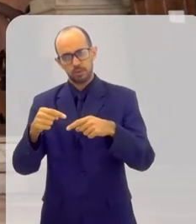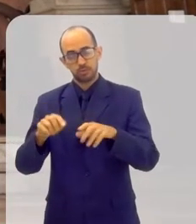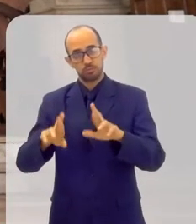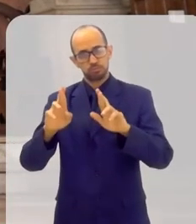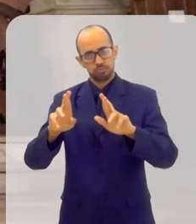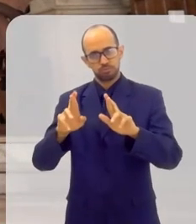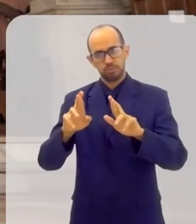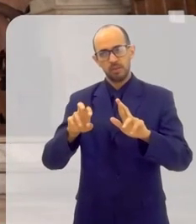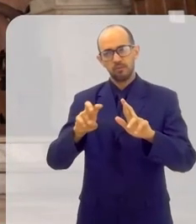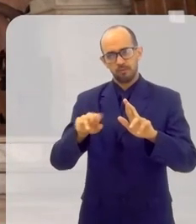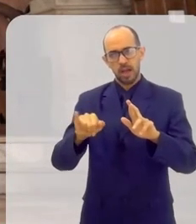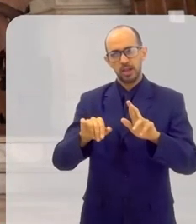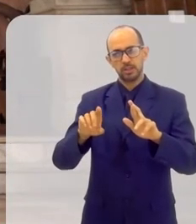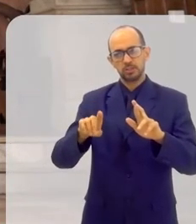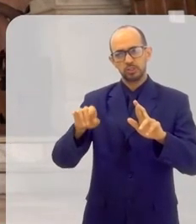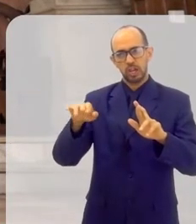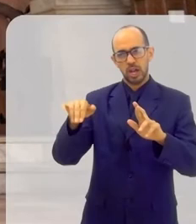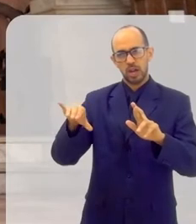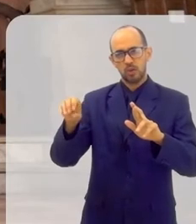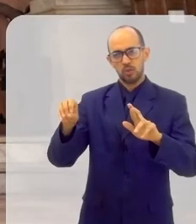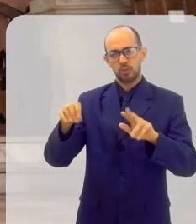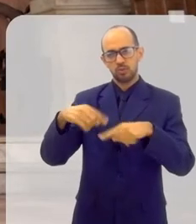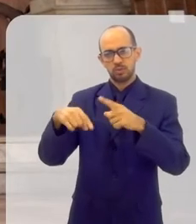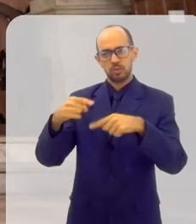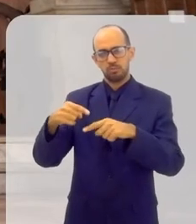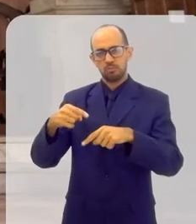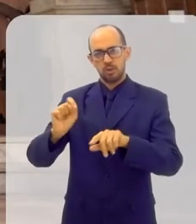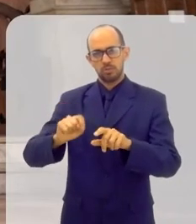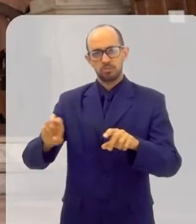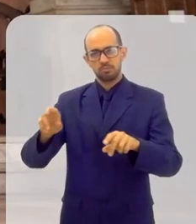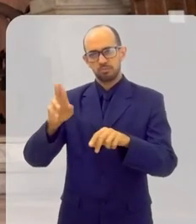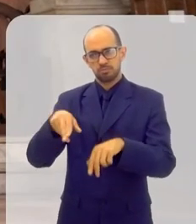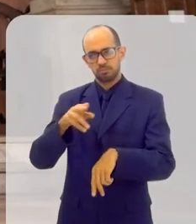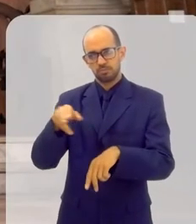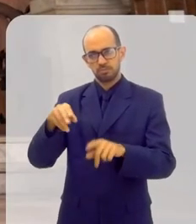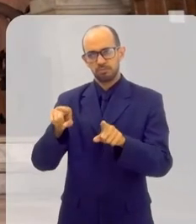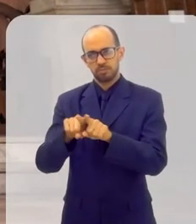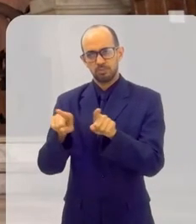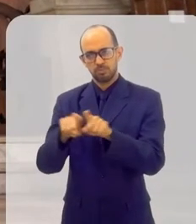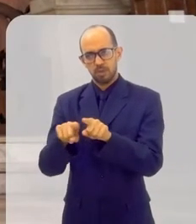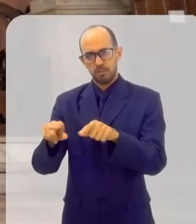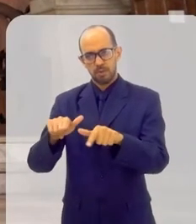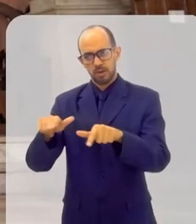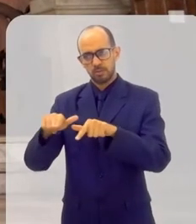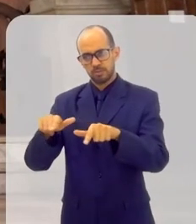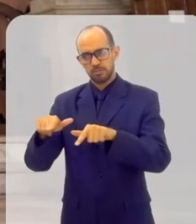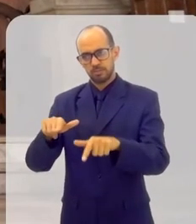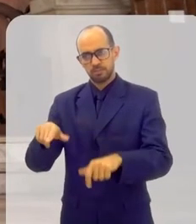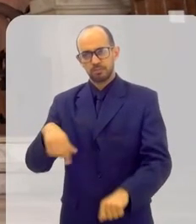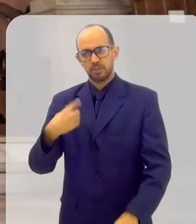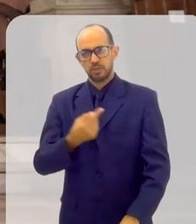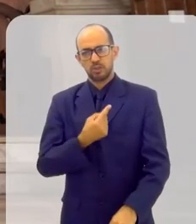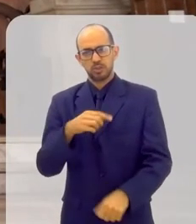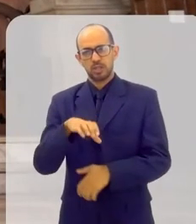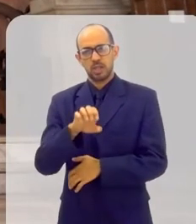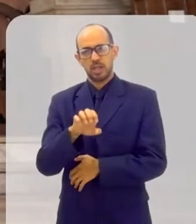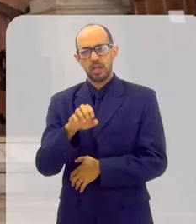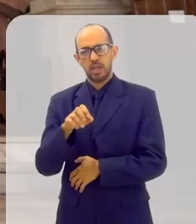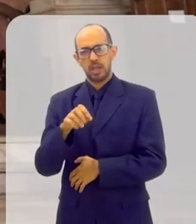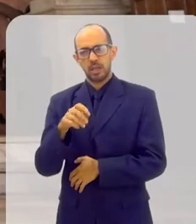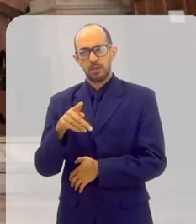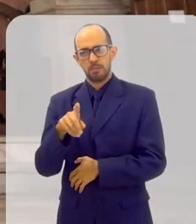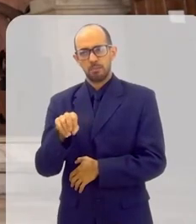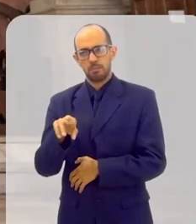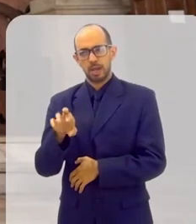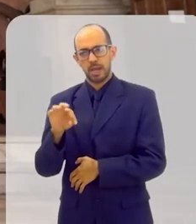quiser, também vai ser ordenado diácono e depois presbítero para estar a serviço da nossa heparquia. A heparquia